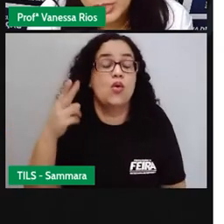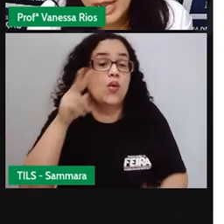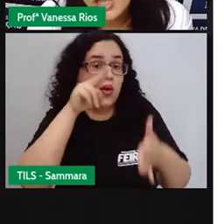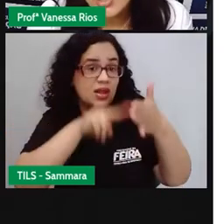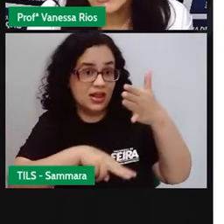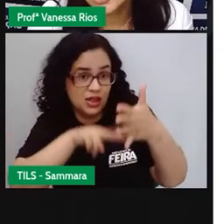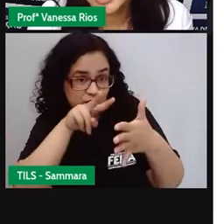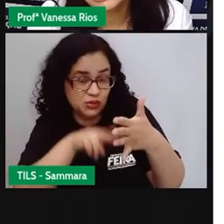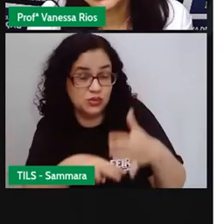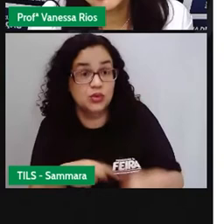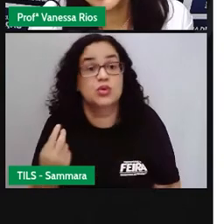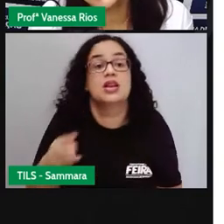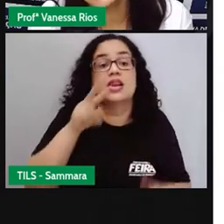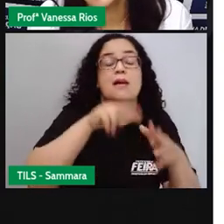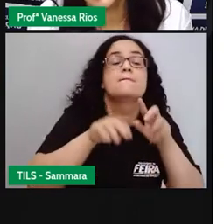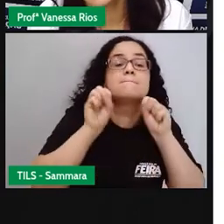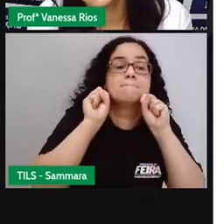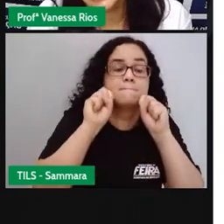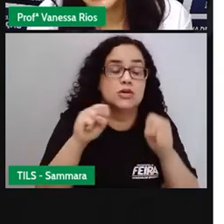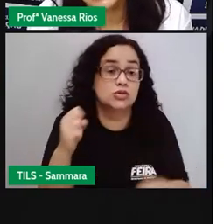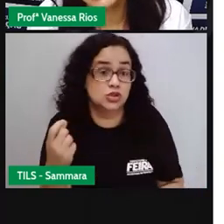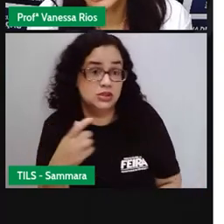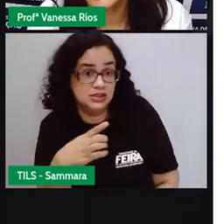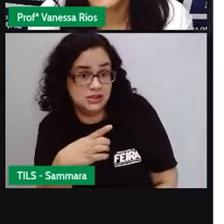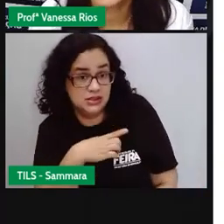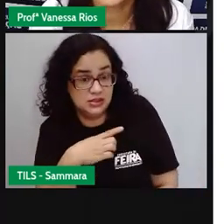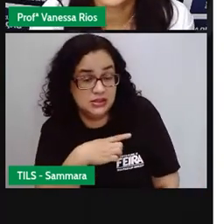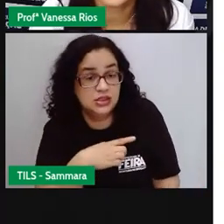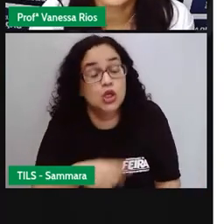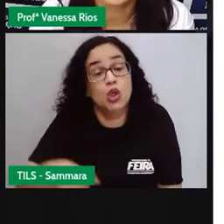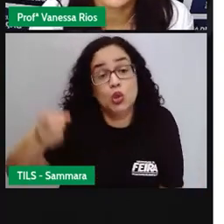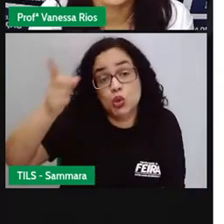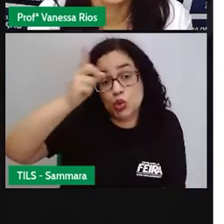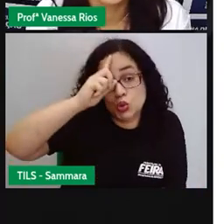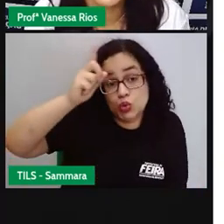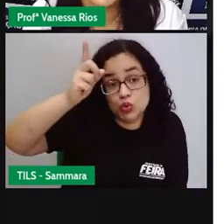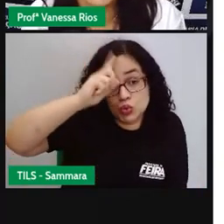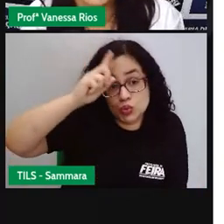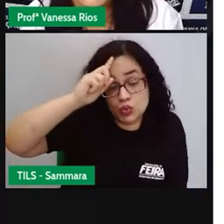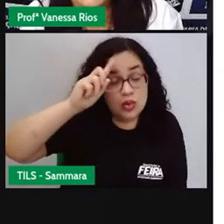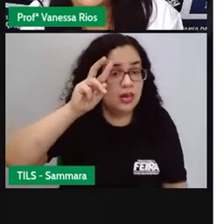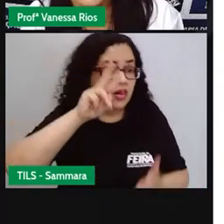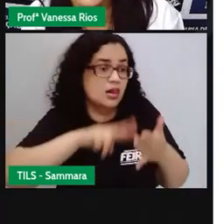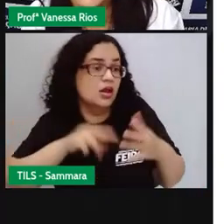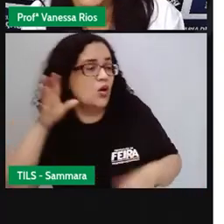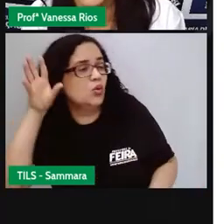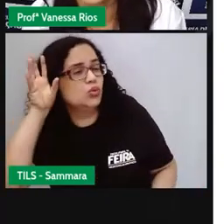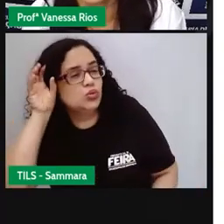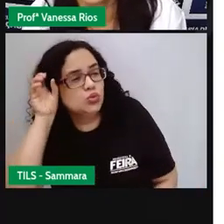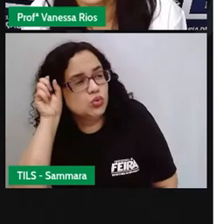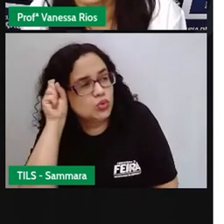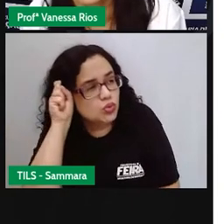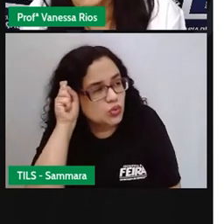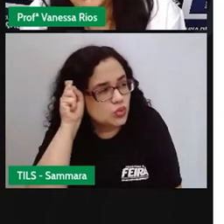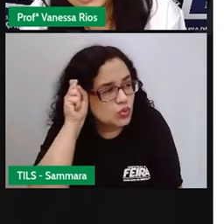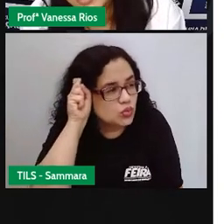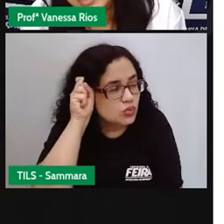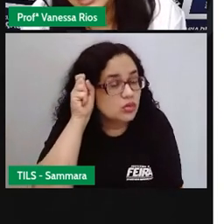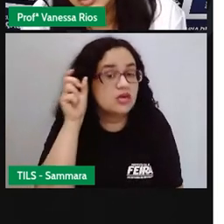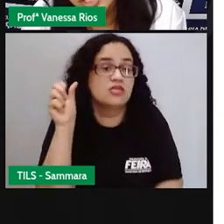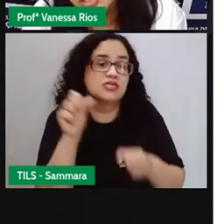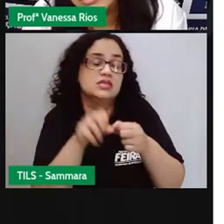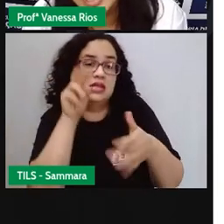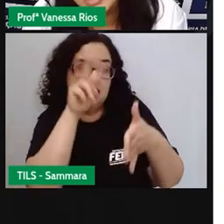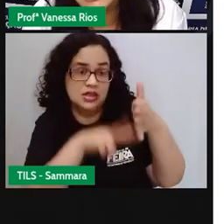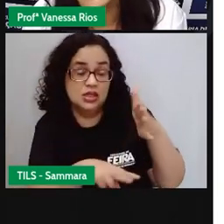leitura, onde a leitura possa ser realizada todos os dias. Um leu, outro escuta, depois o que escutou vai fazer